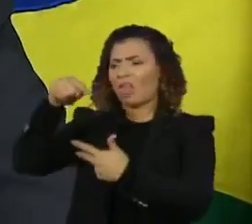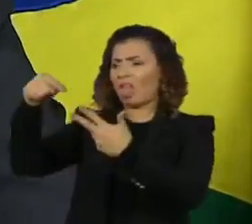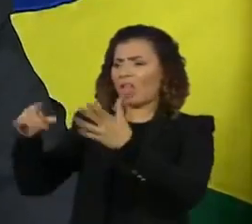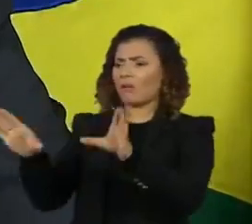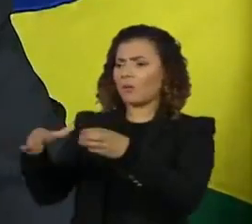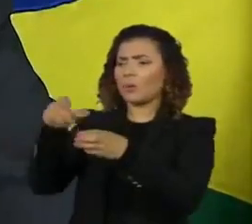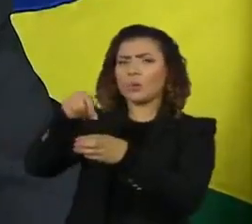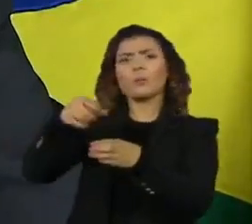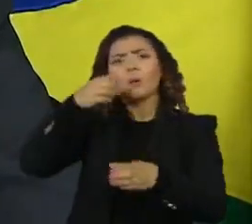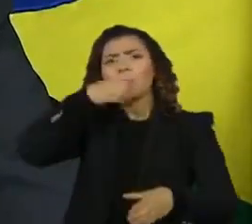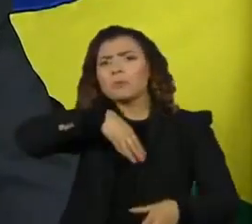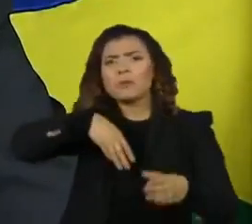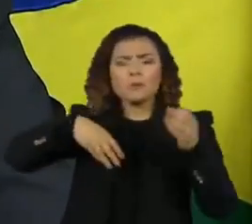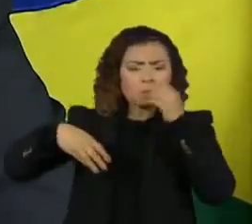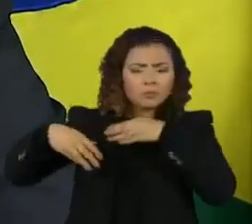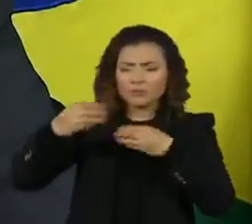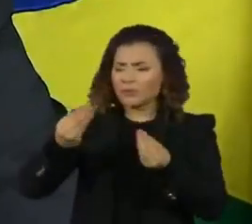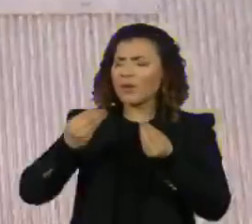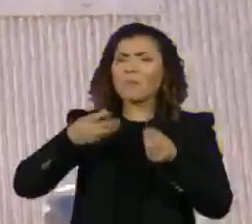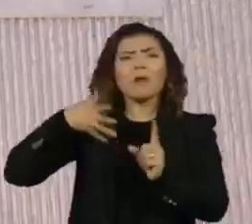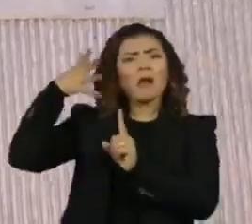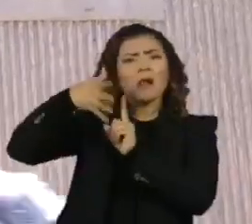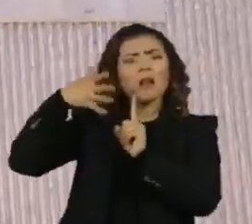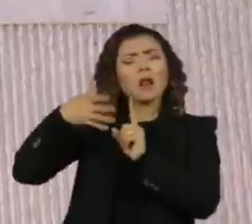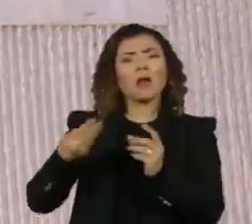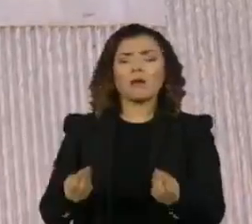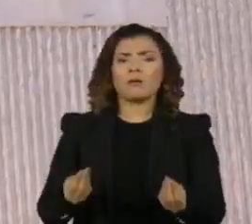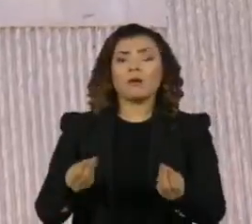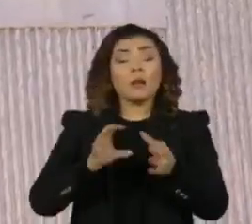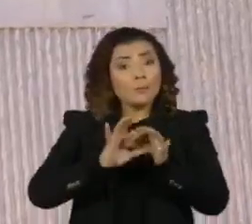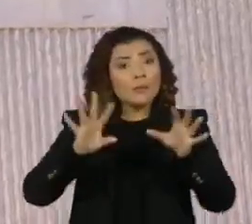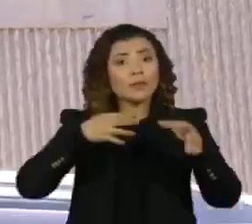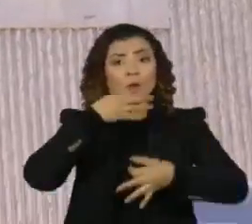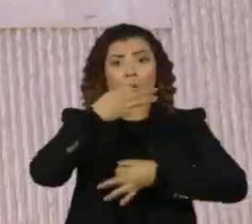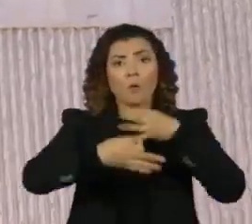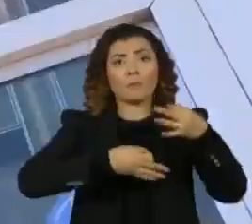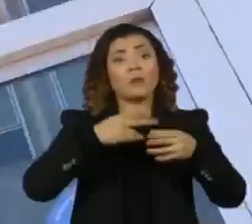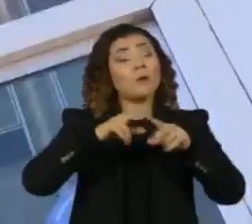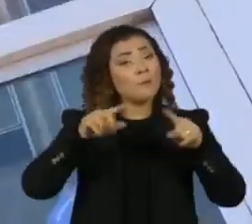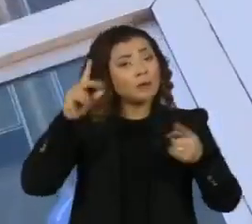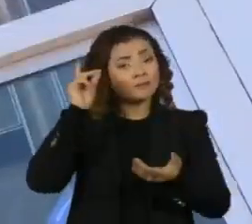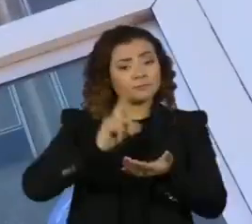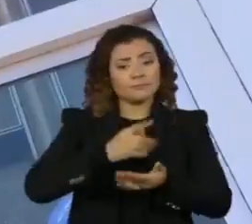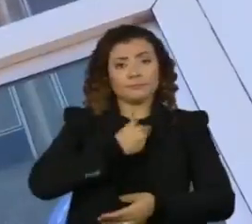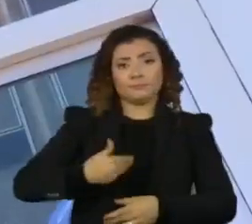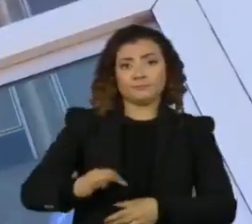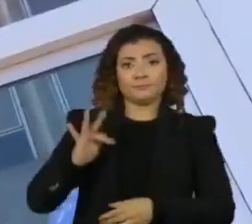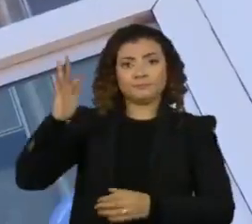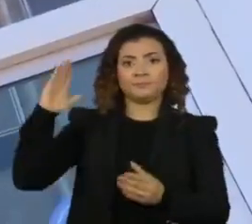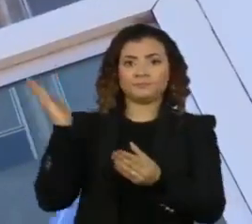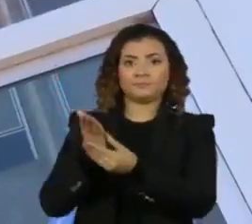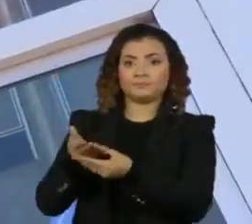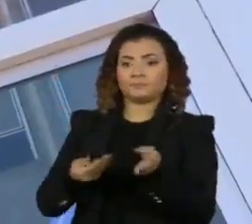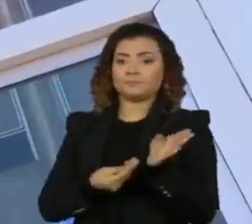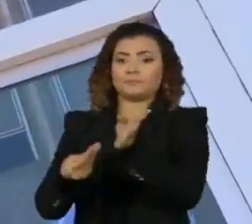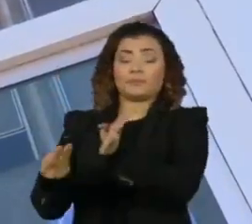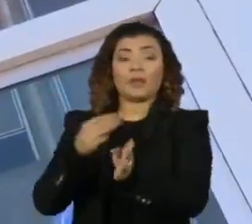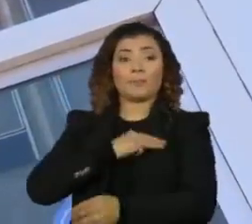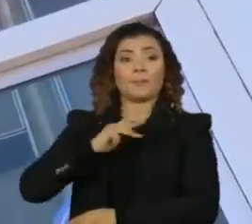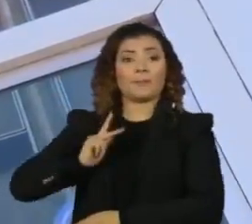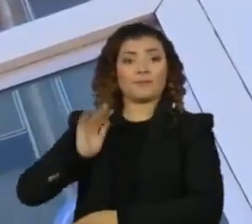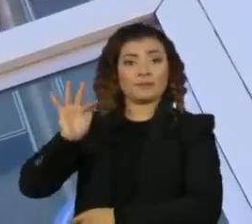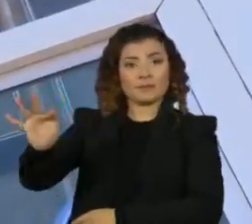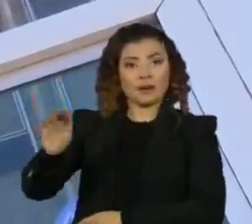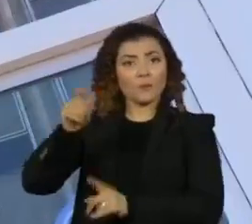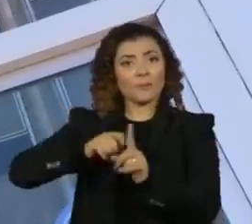um claro abuso do direito da liberdade de expressão. O pedido de repreensão ao governo federal foi protocolado pelo Ministério Público